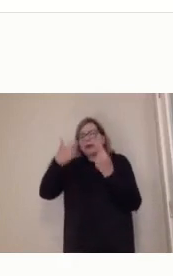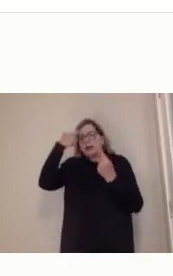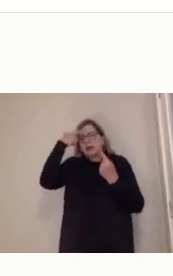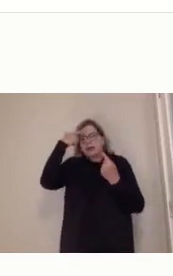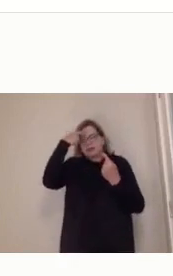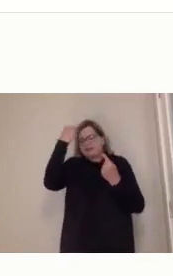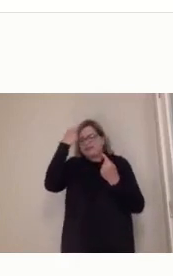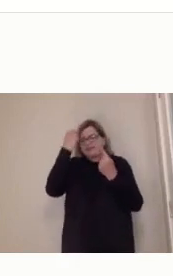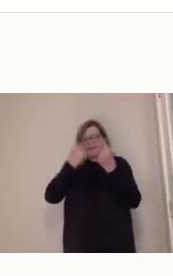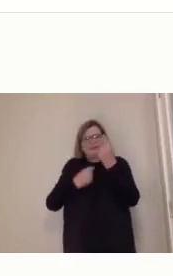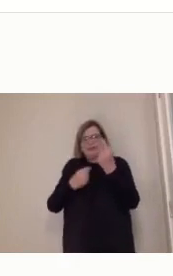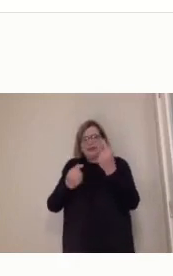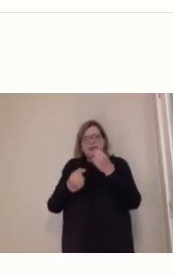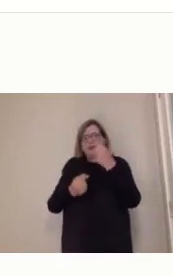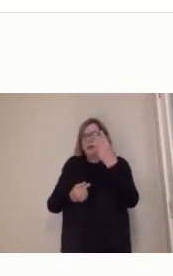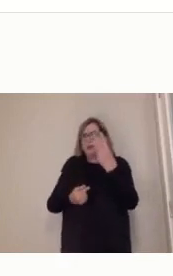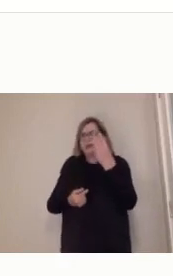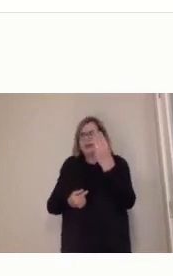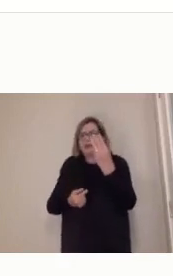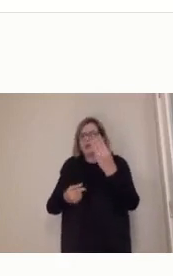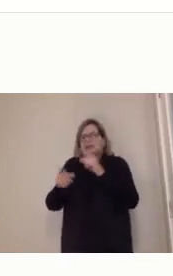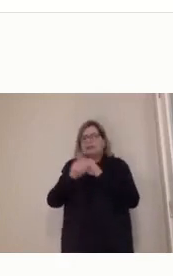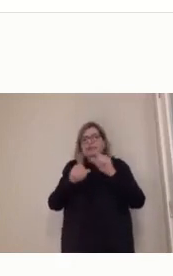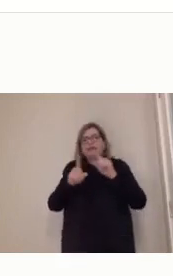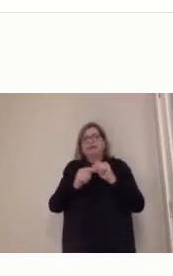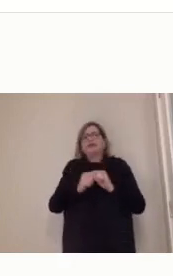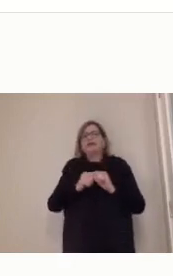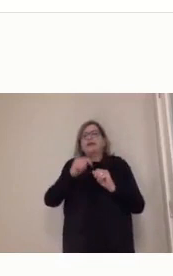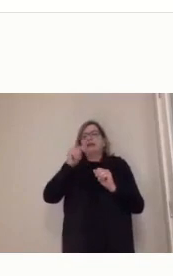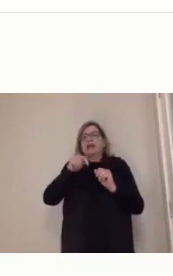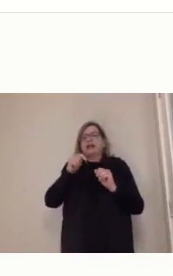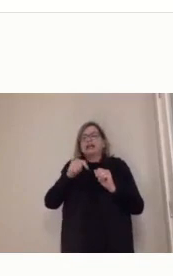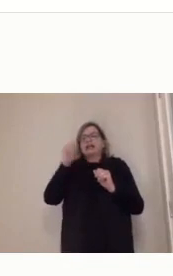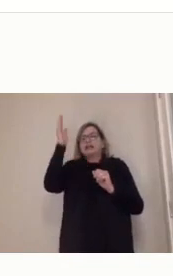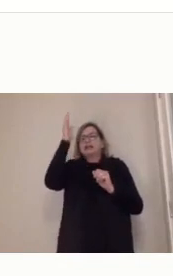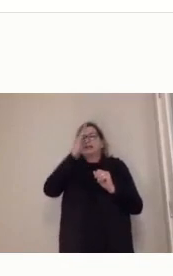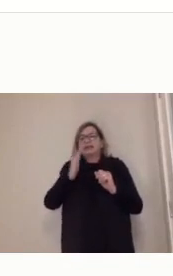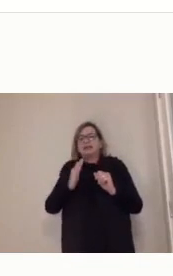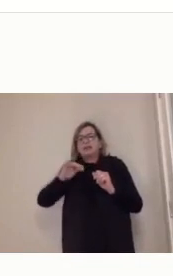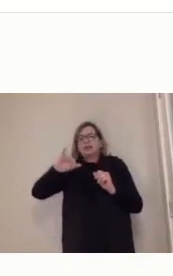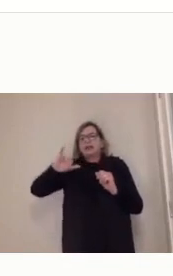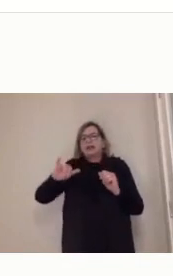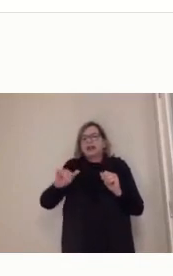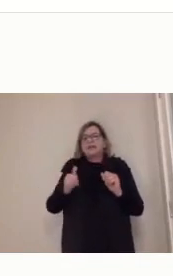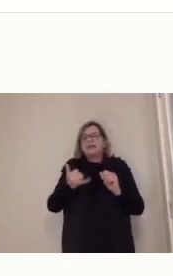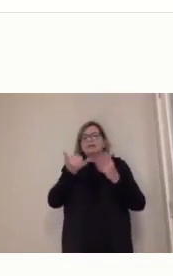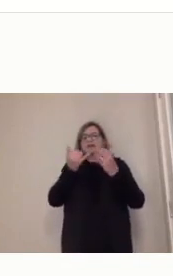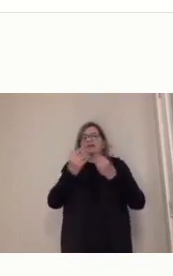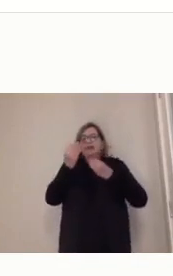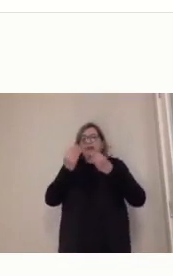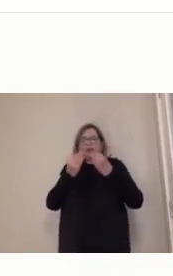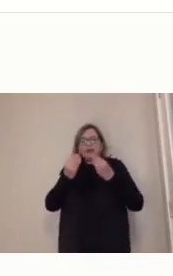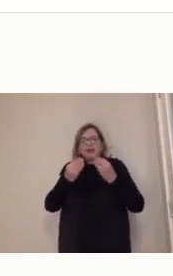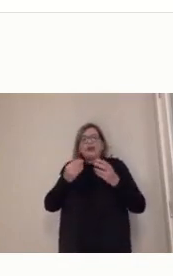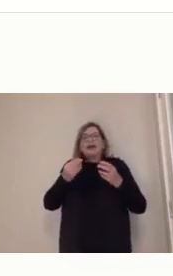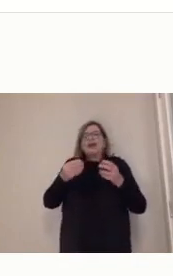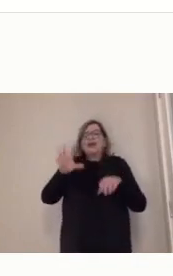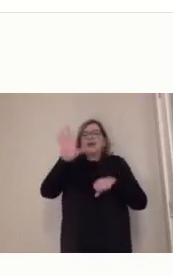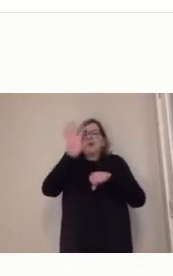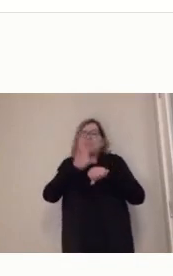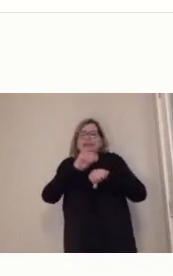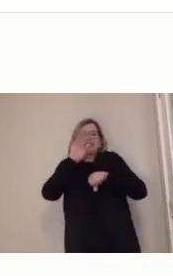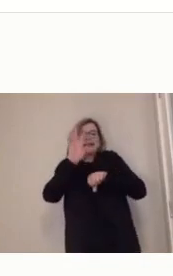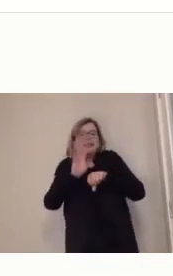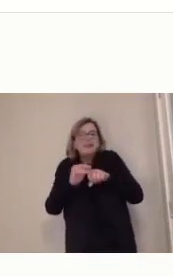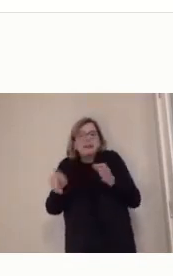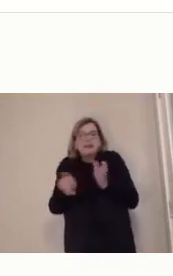universidades brasileiras públicas e surgiu dentro das universidades públicas. Então, nós trabalhamos hoje na Unicentro, que é uma universidade que tem